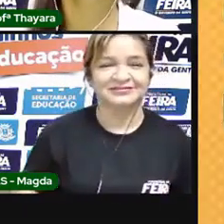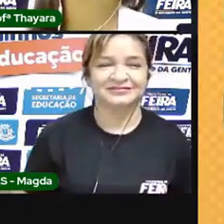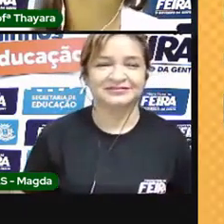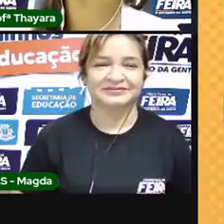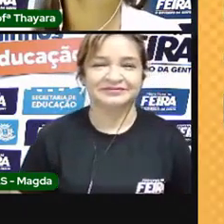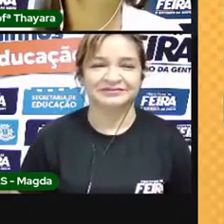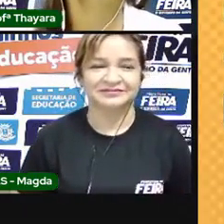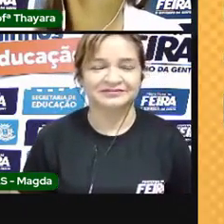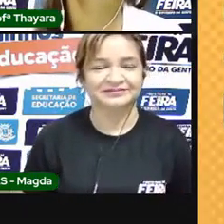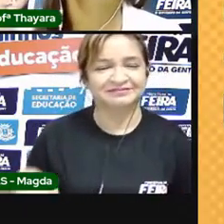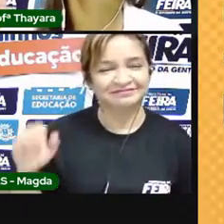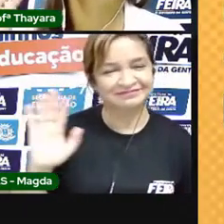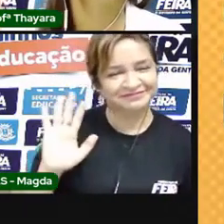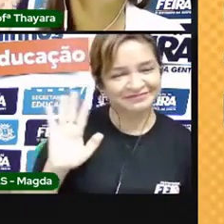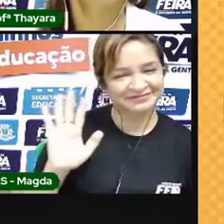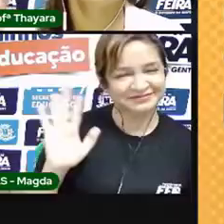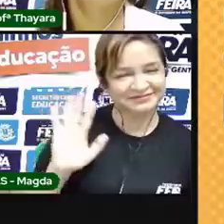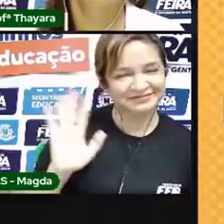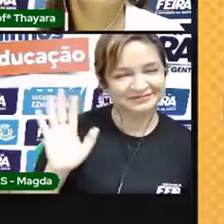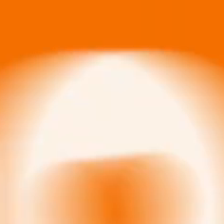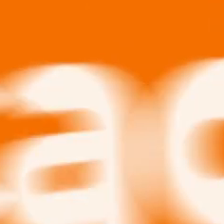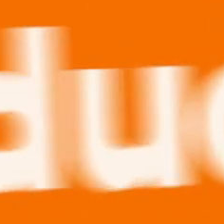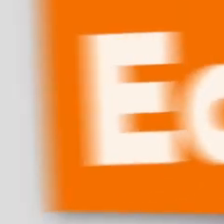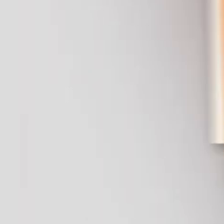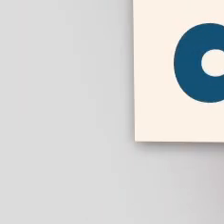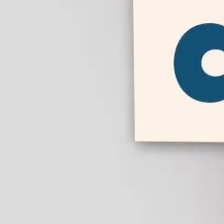Até daqui a pouco, gente. Tchau, tchau.